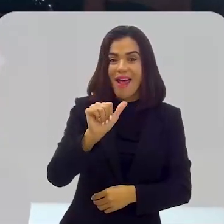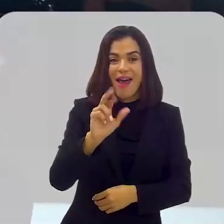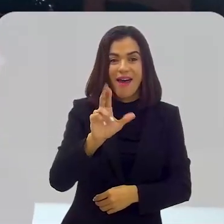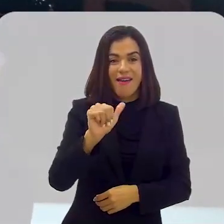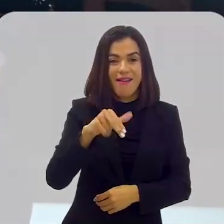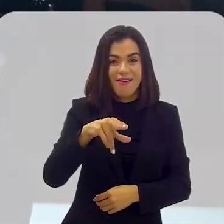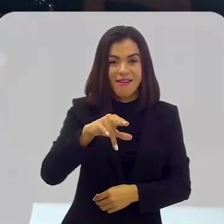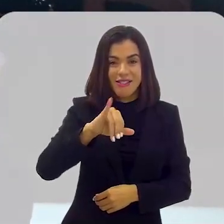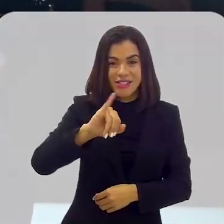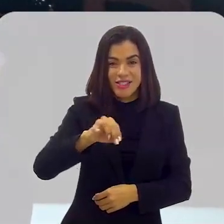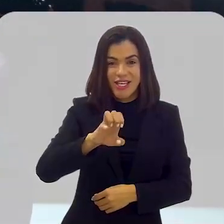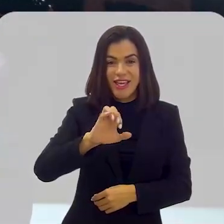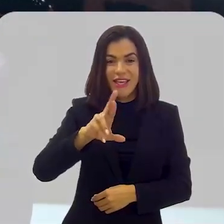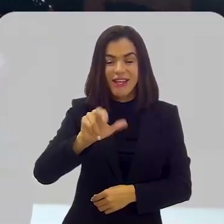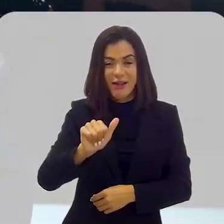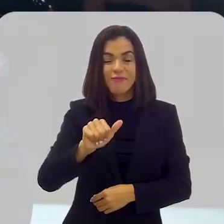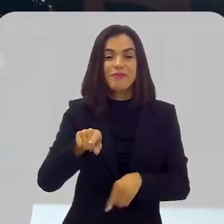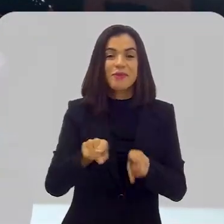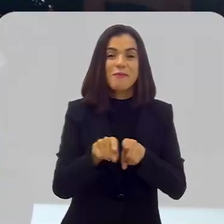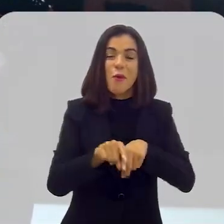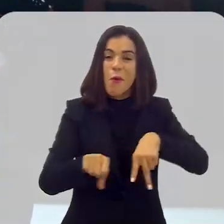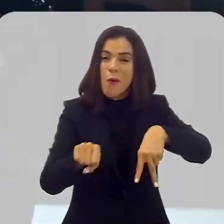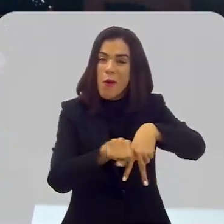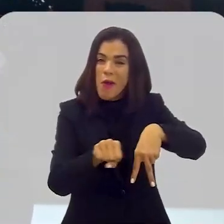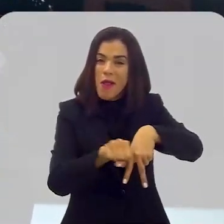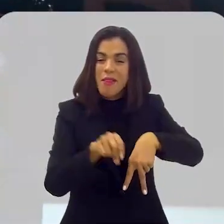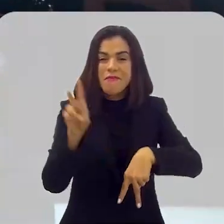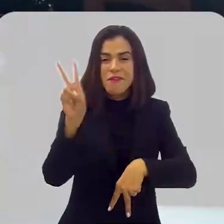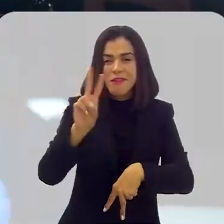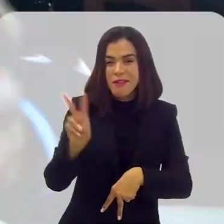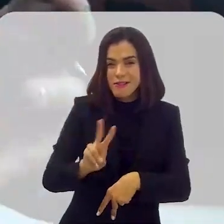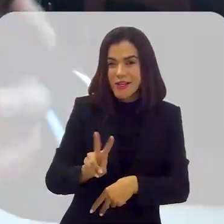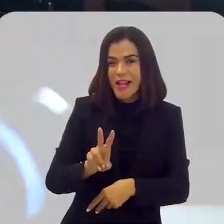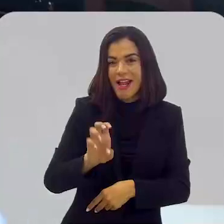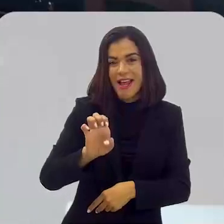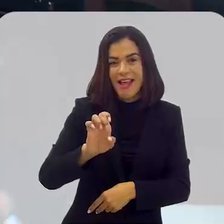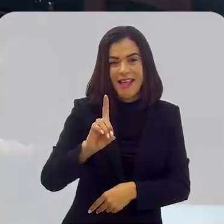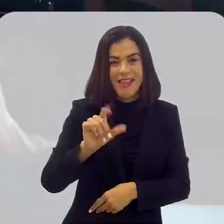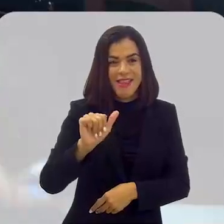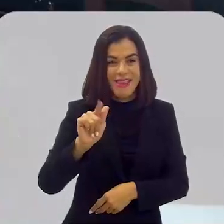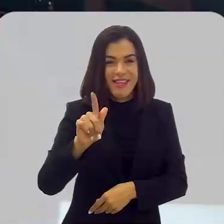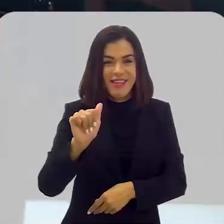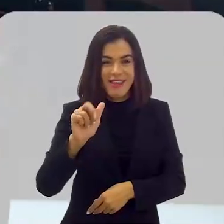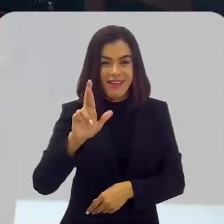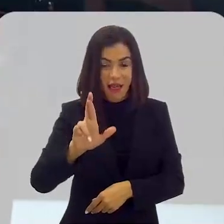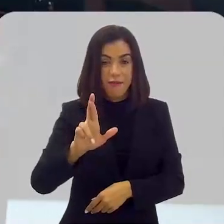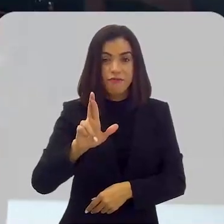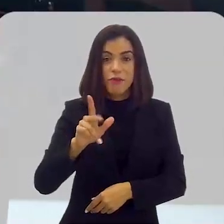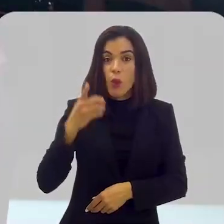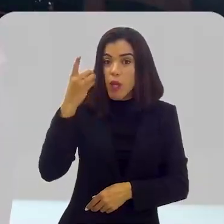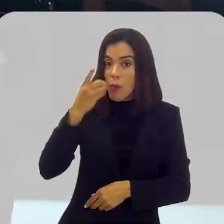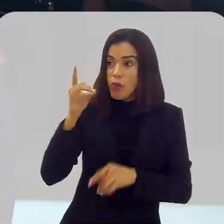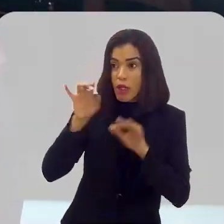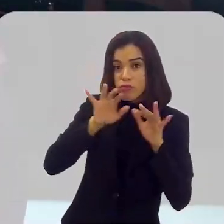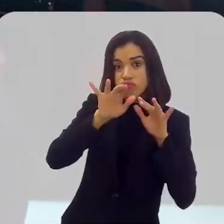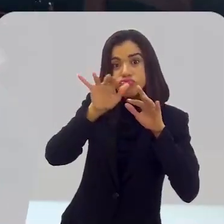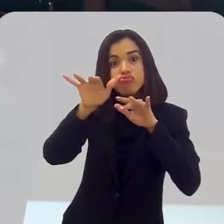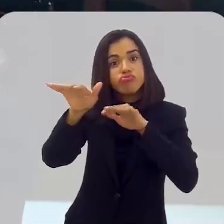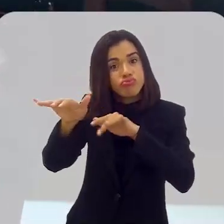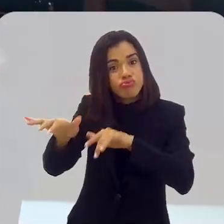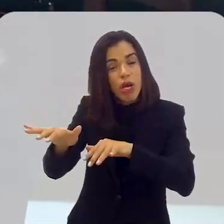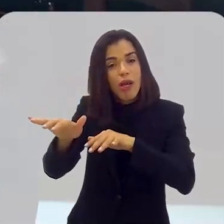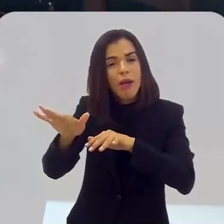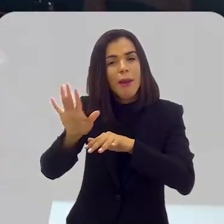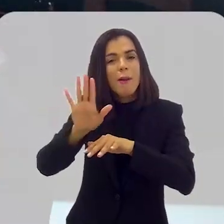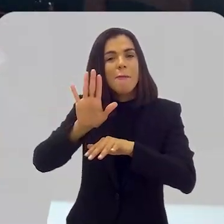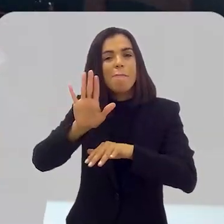conhecer, e o consul da Venezuela, Edgar, imaginando que poderia me pedir, não deixa de ir, os deputados iam.